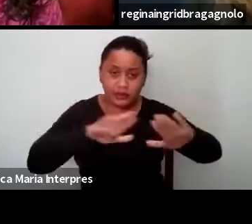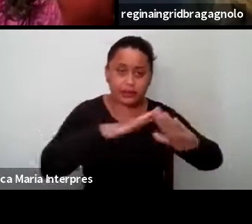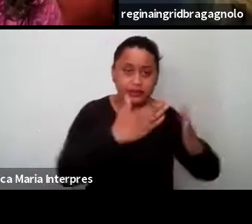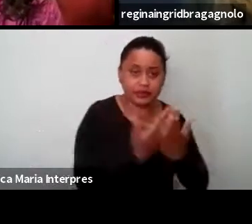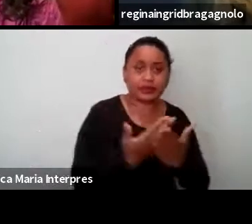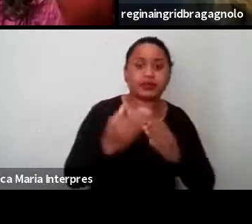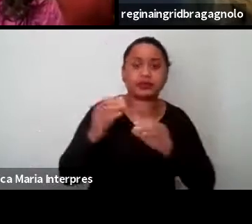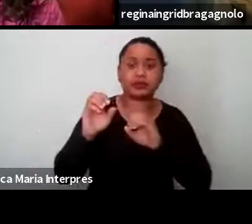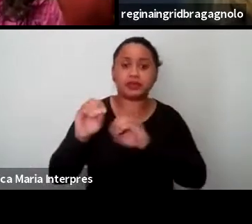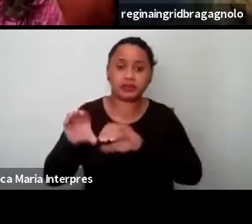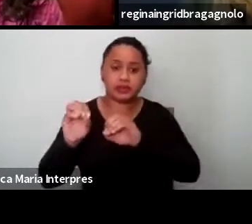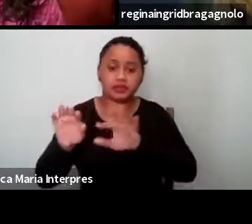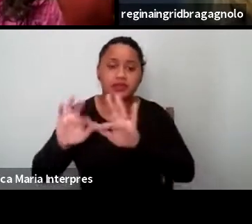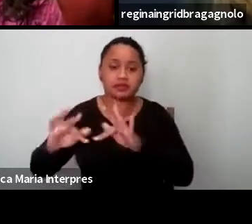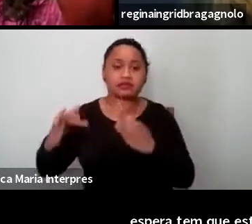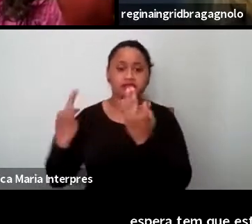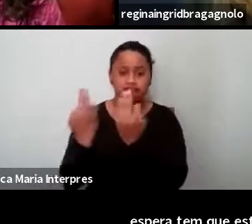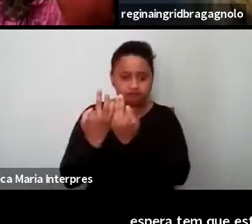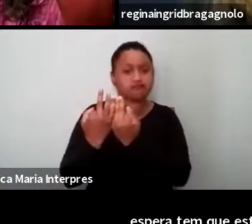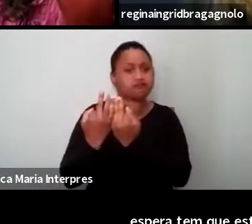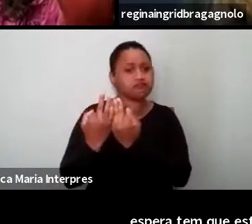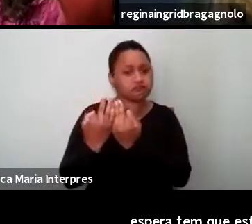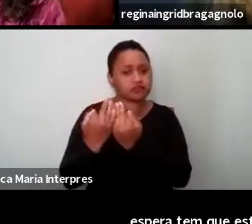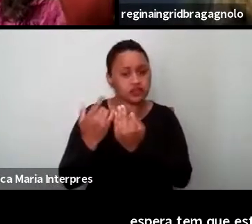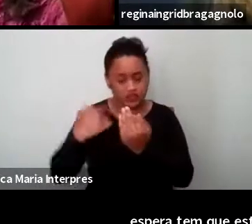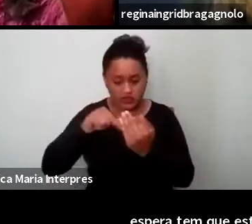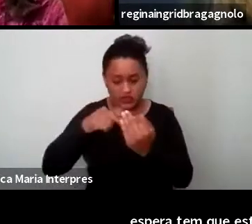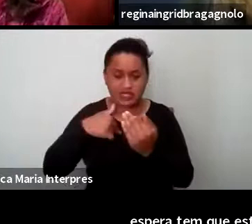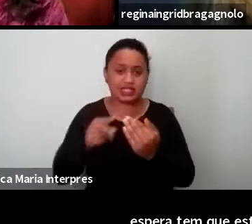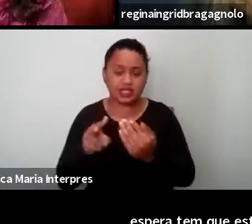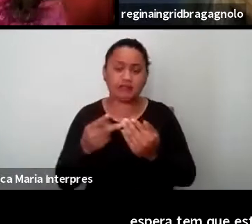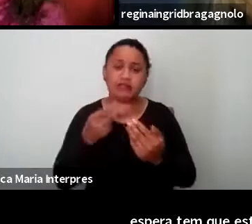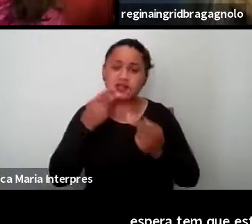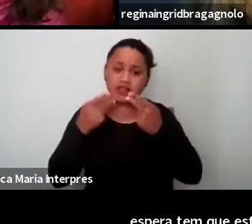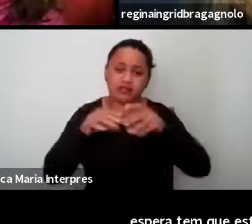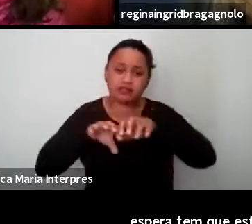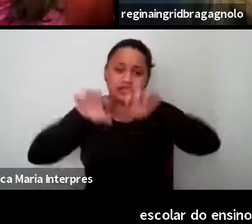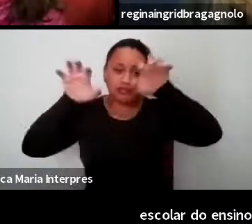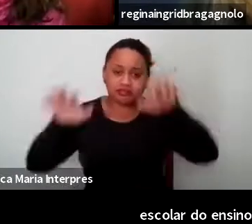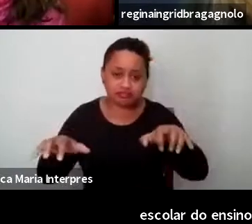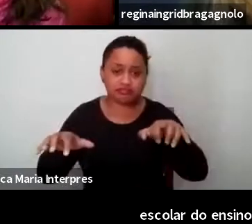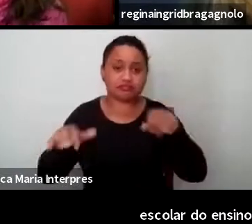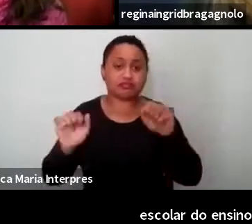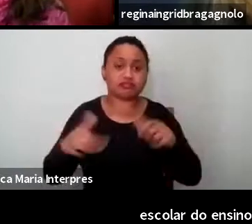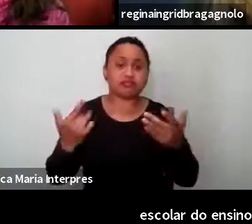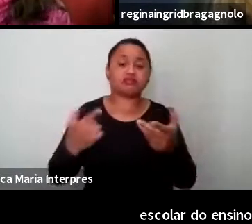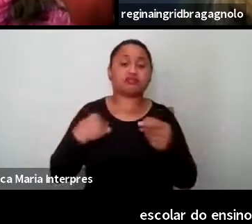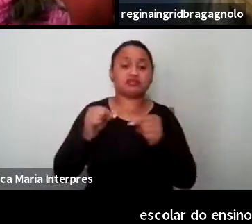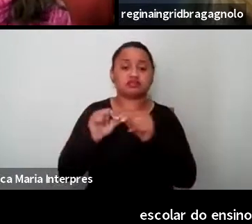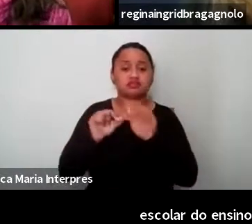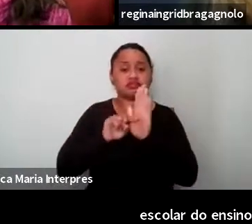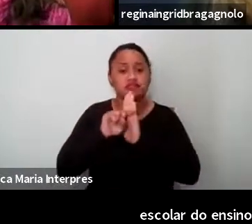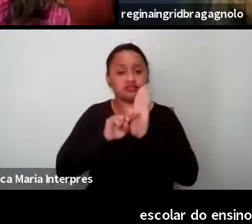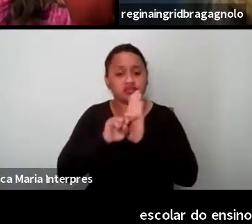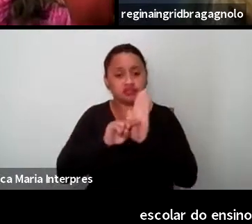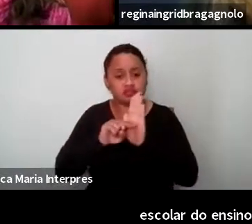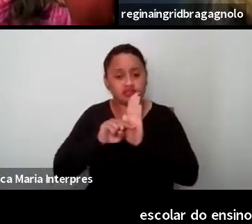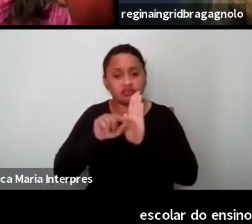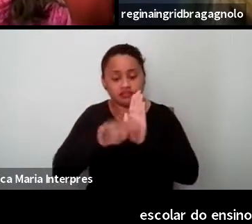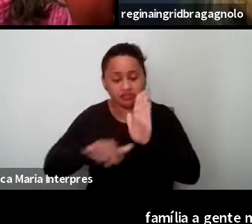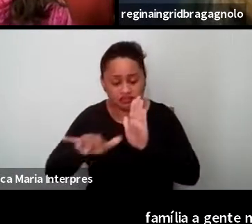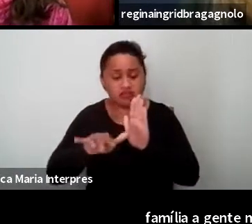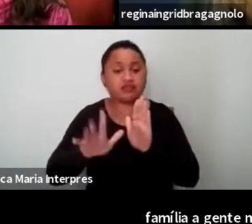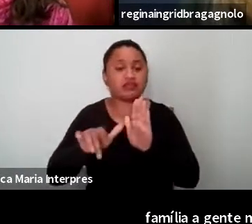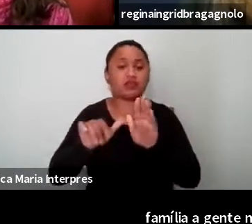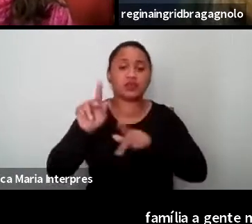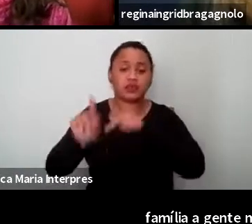ensino que vem da família, gente marca isso muito. E quando você faz uma pesquisa num campo como esse da